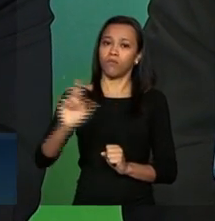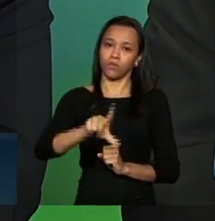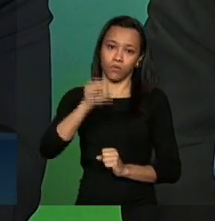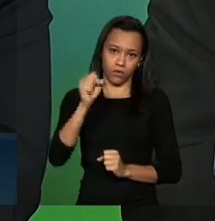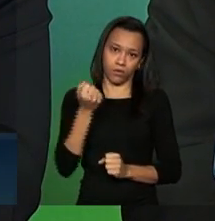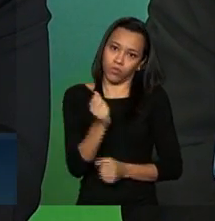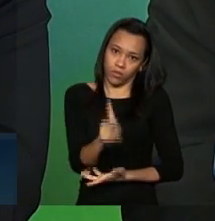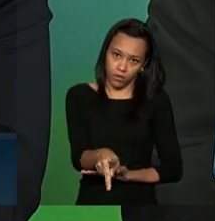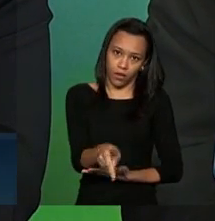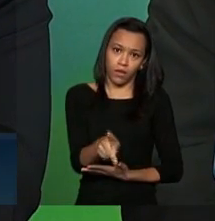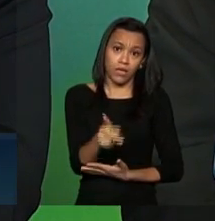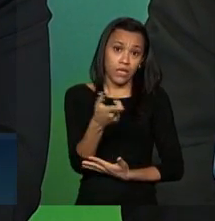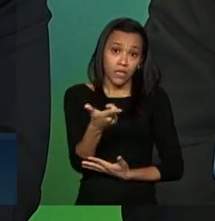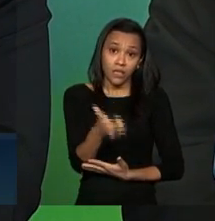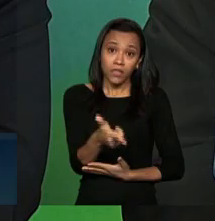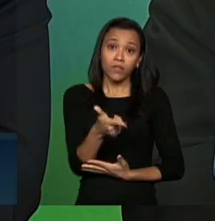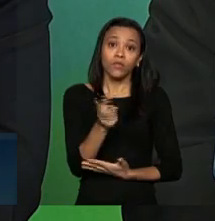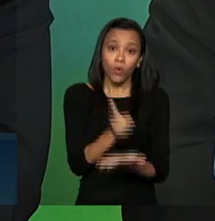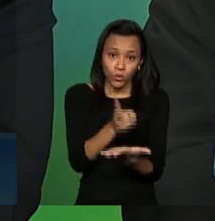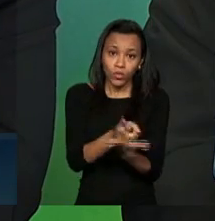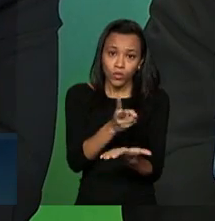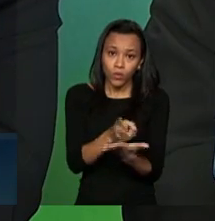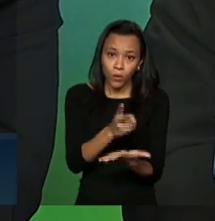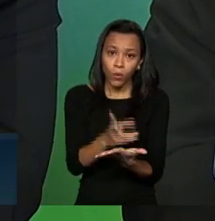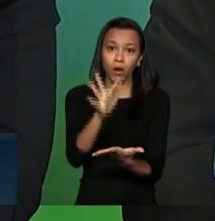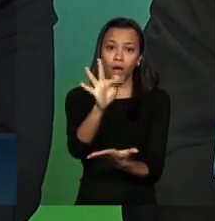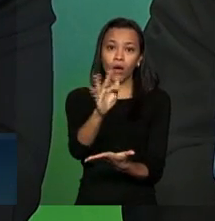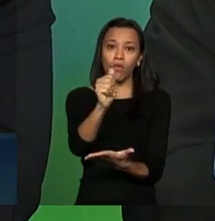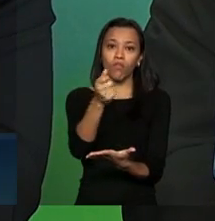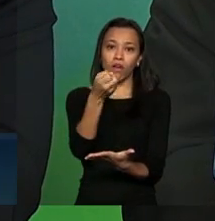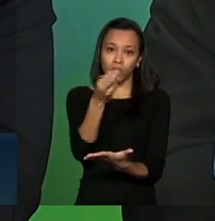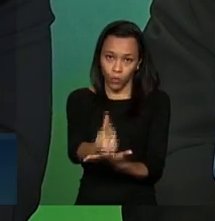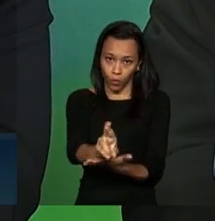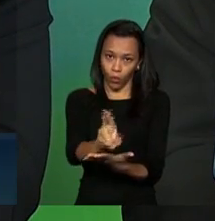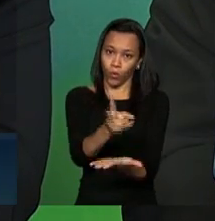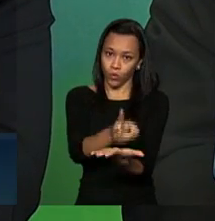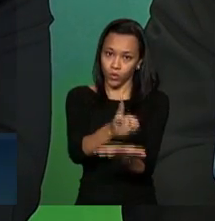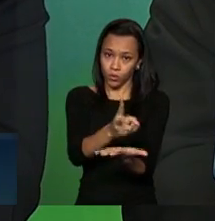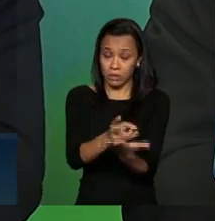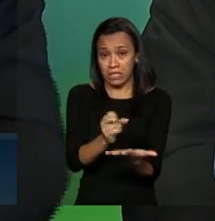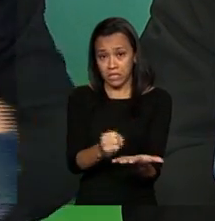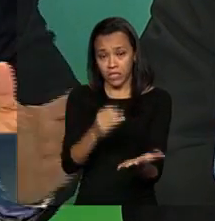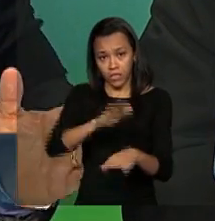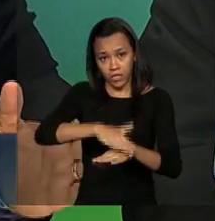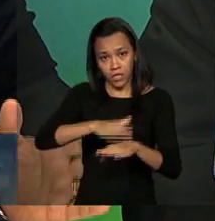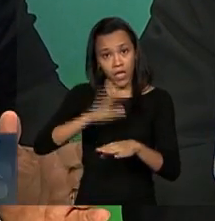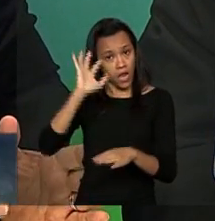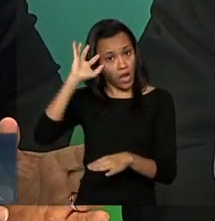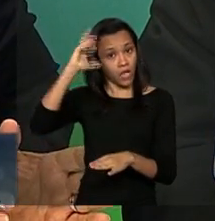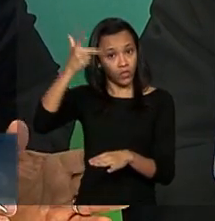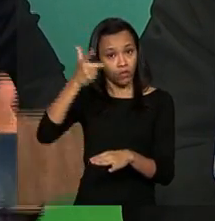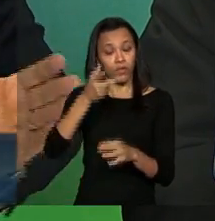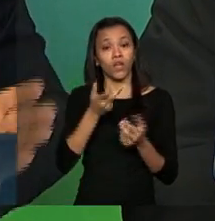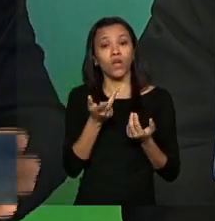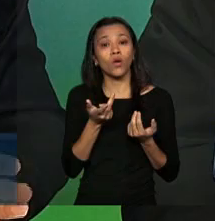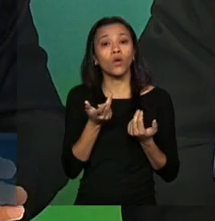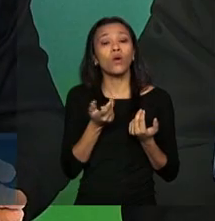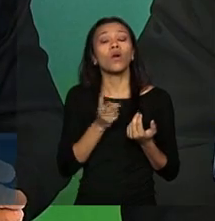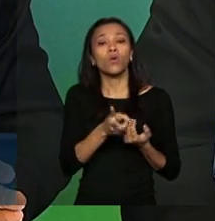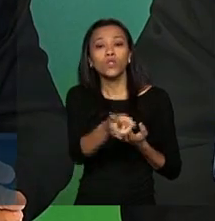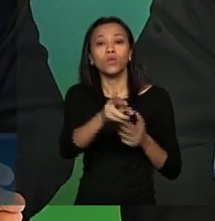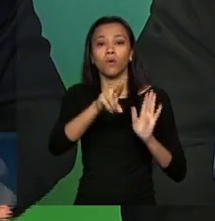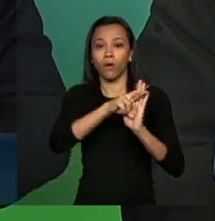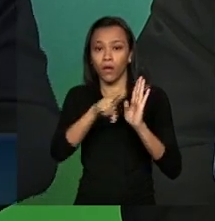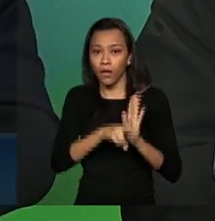despesa porque não acabou o fator se ele resolver aposentar agora continua na projeção anterior que era do